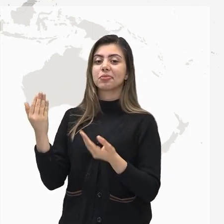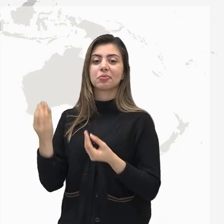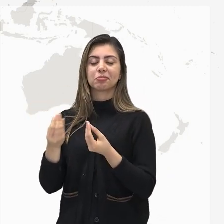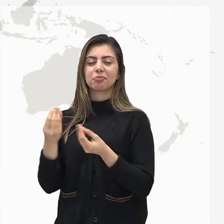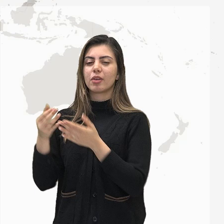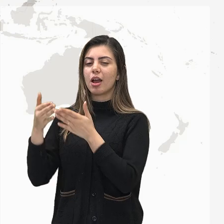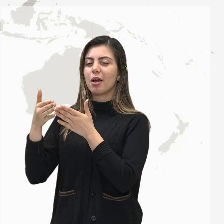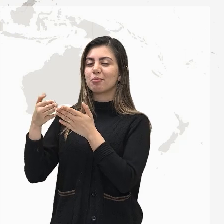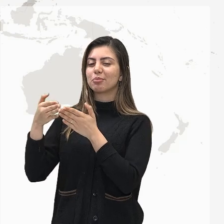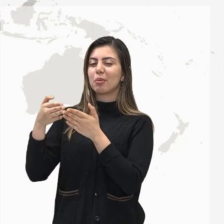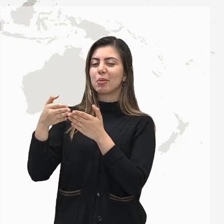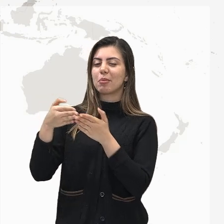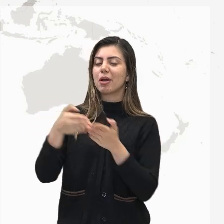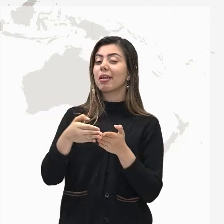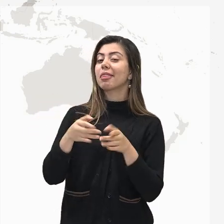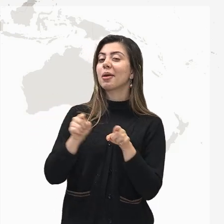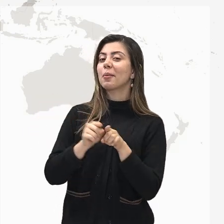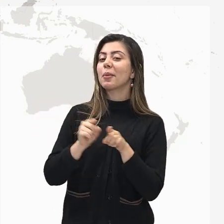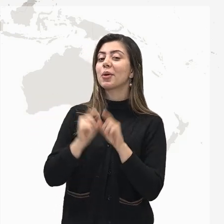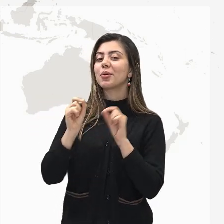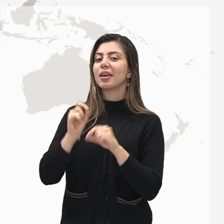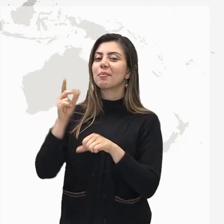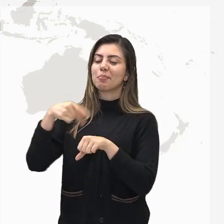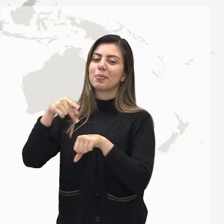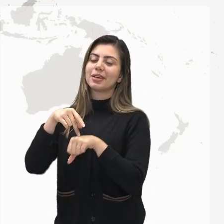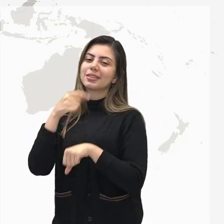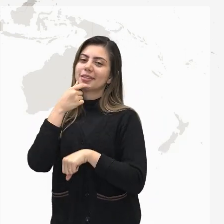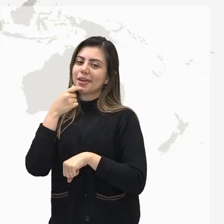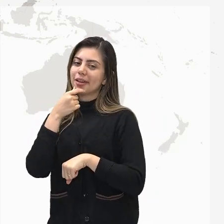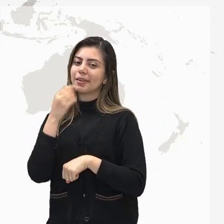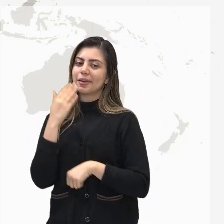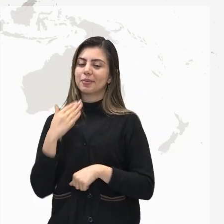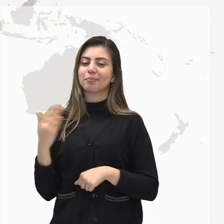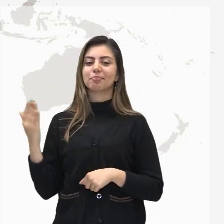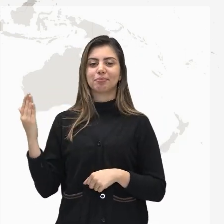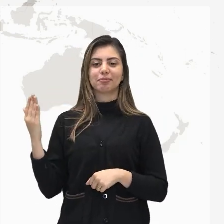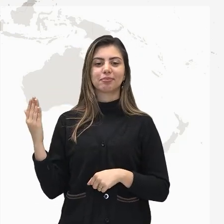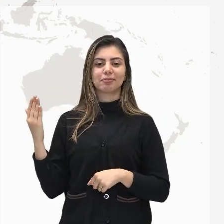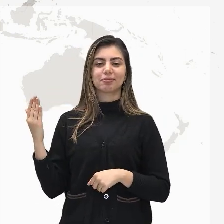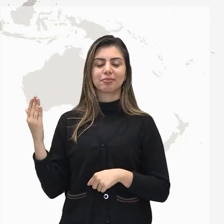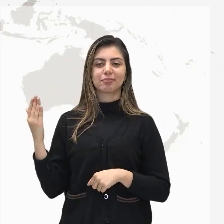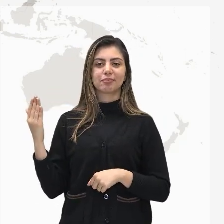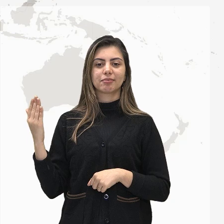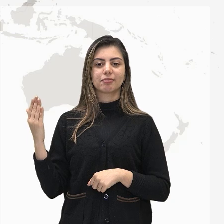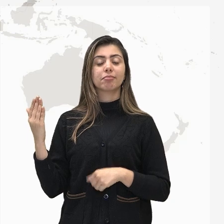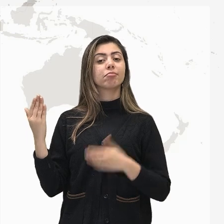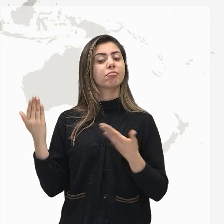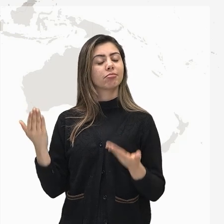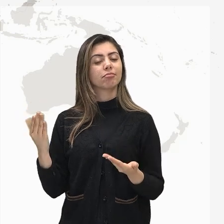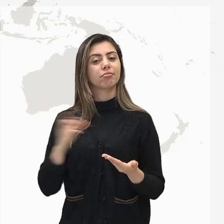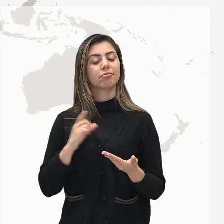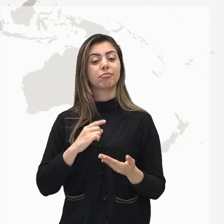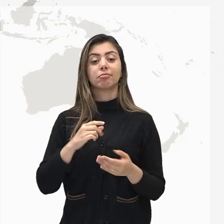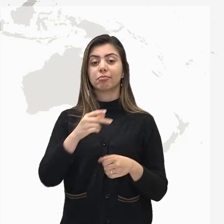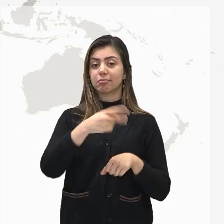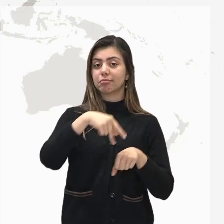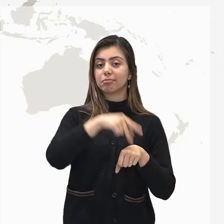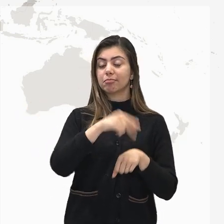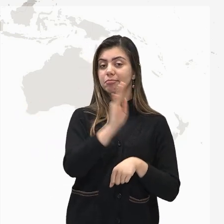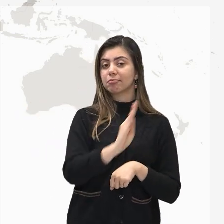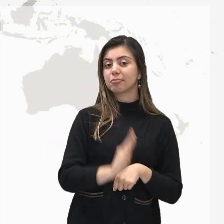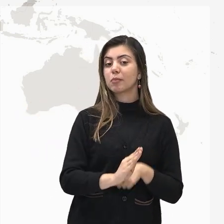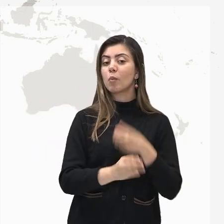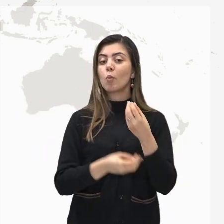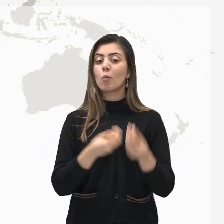percorrido também pela Inglaterra. Então, olha só, você tem o território brasileiro agora